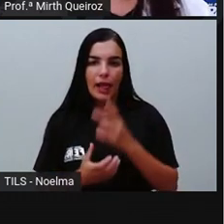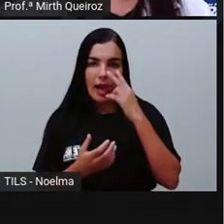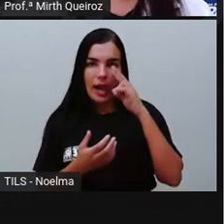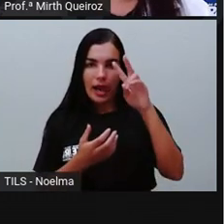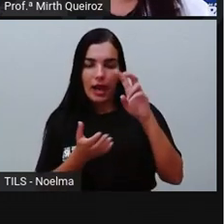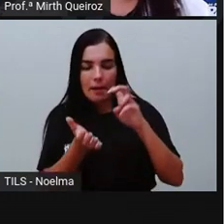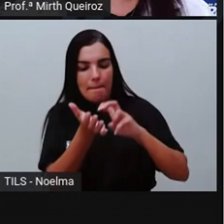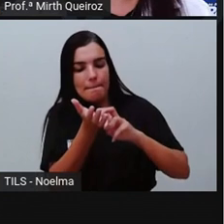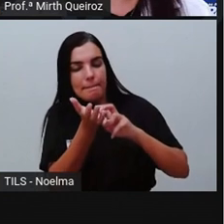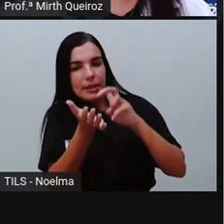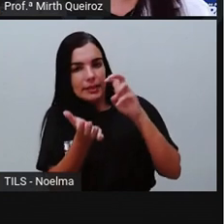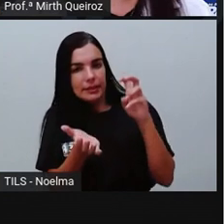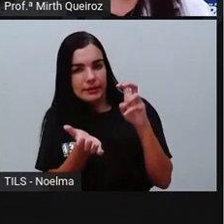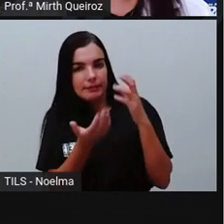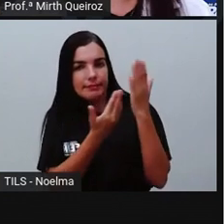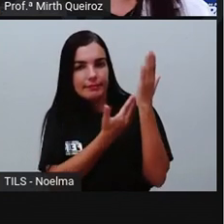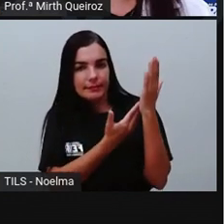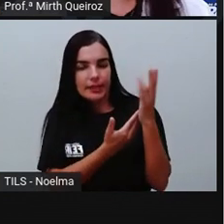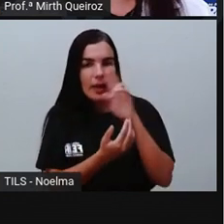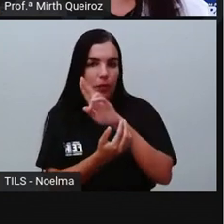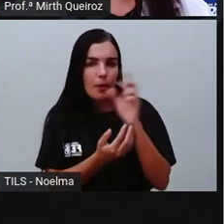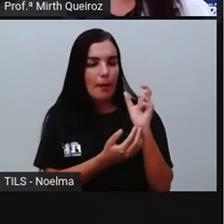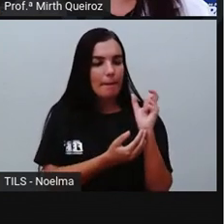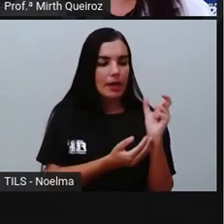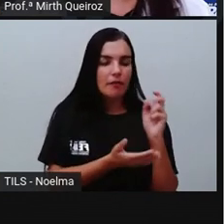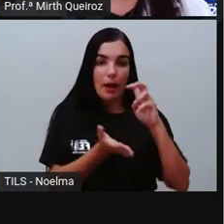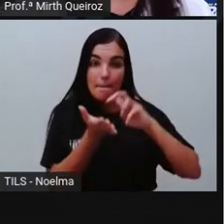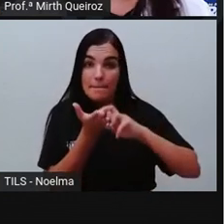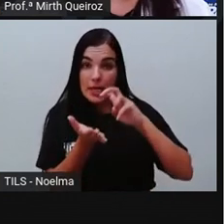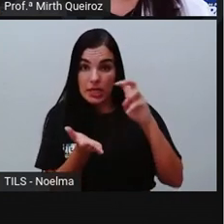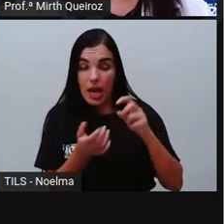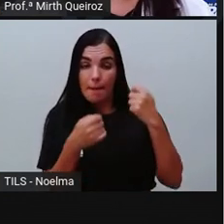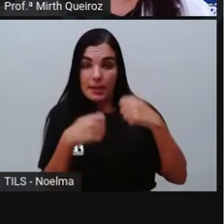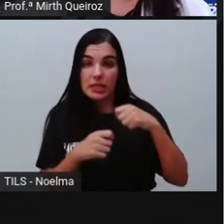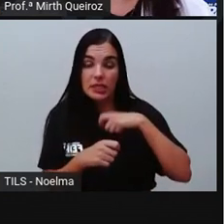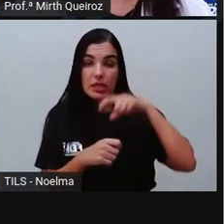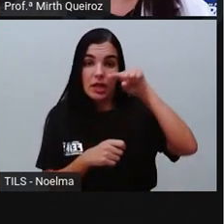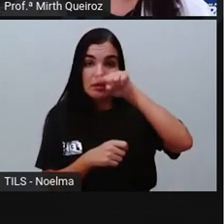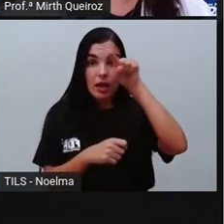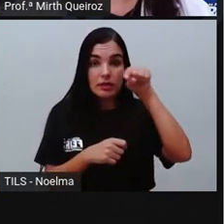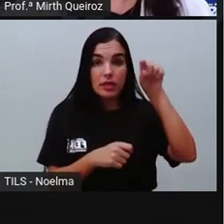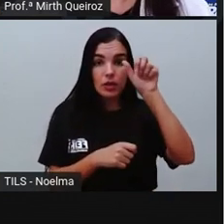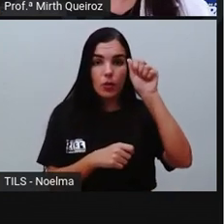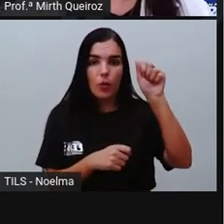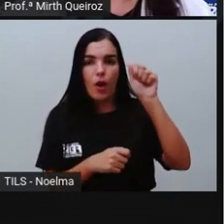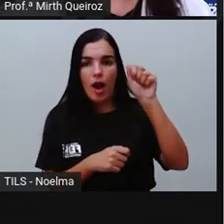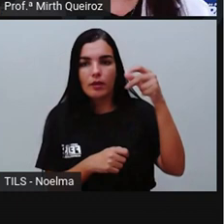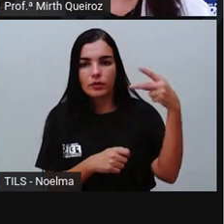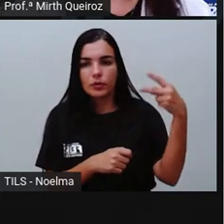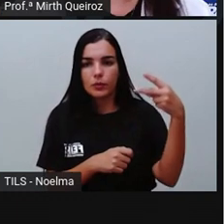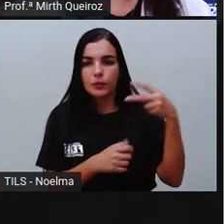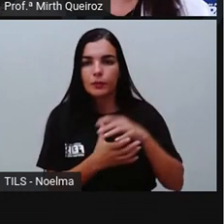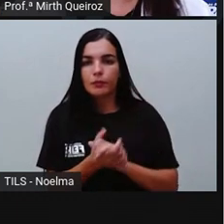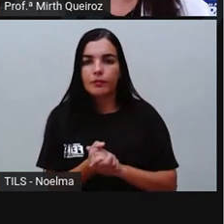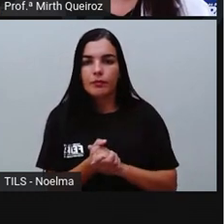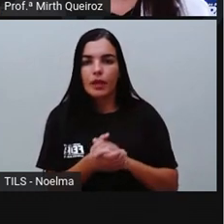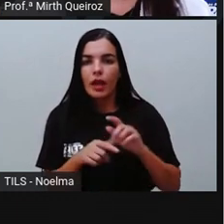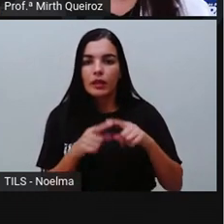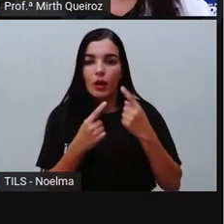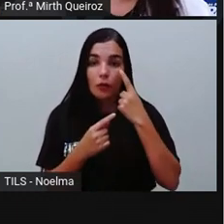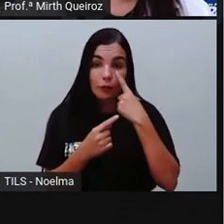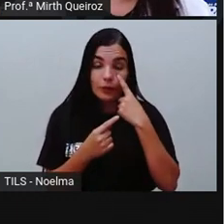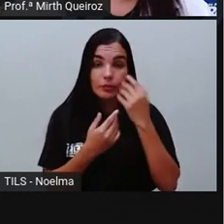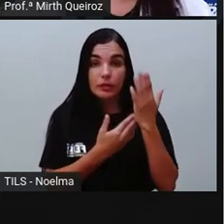toda a manhã patinando sobre um lago gelado quando de repente o gelo se rompeu